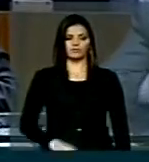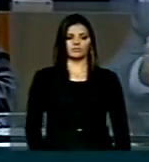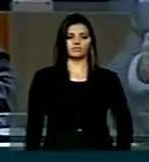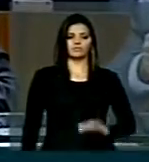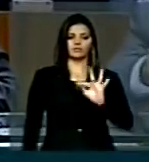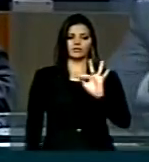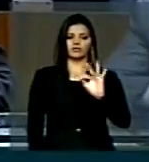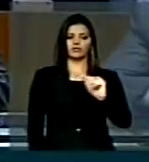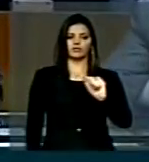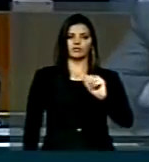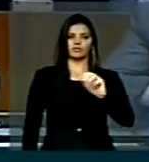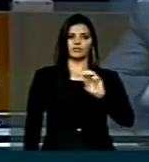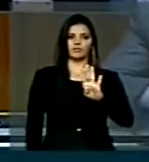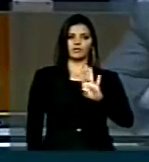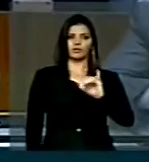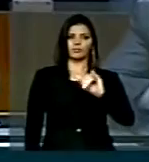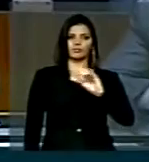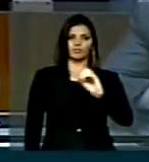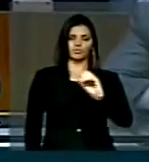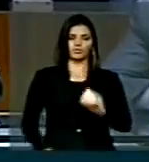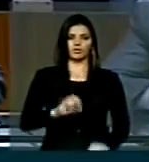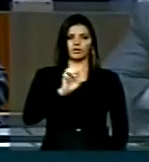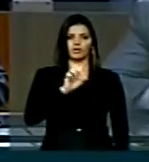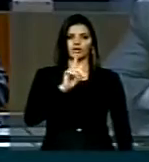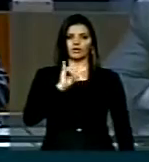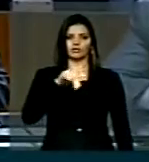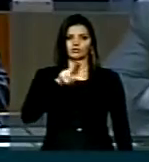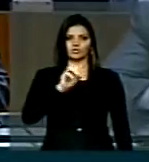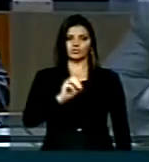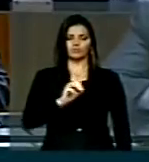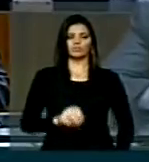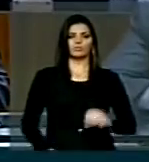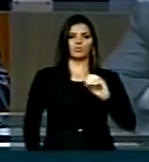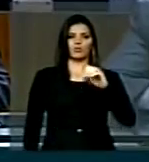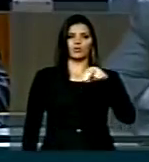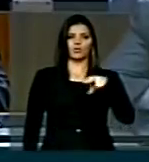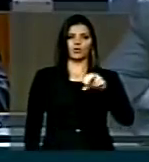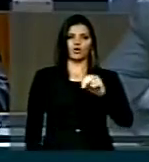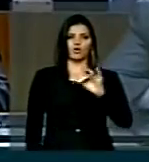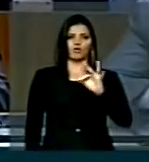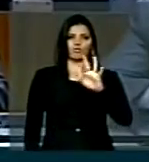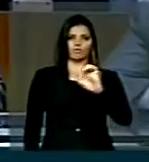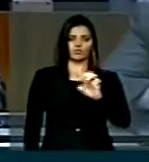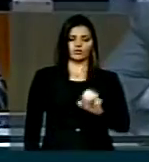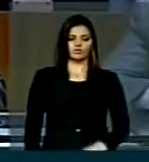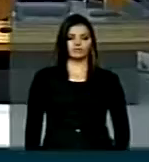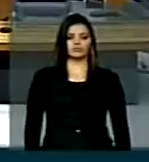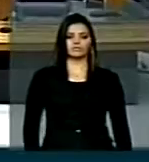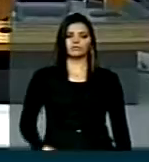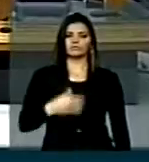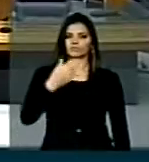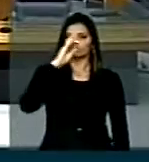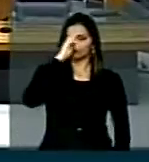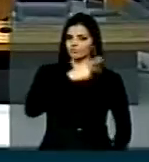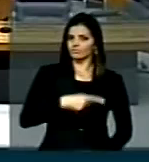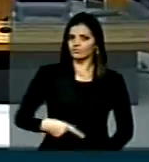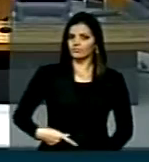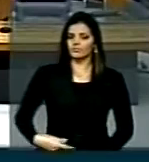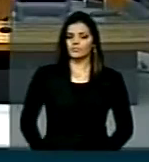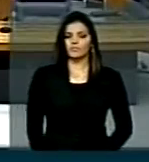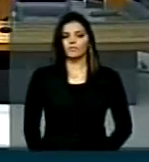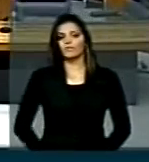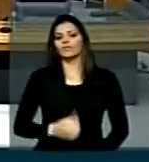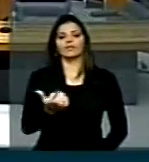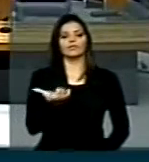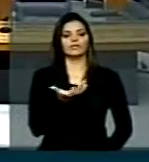Fábio Tradi, Edinho Beis e Onópolis Santo Agostino. Senhor Presidente, eu